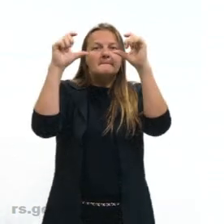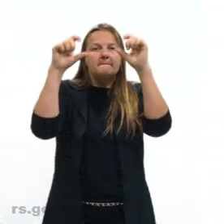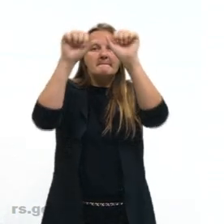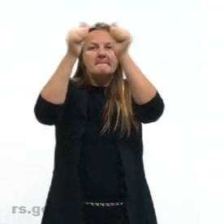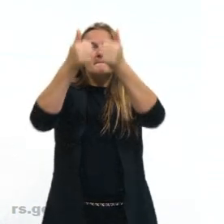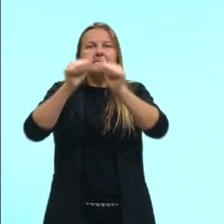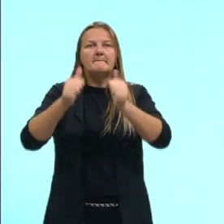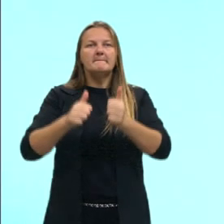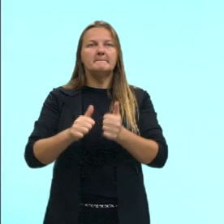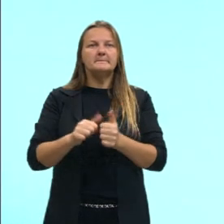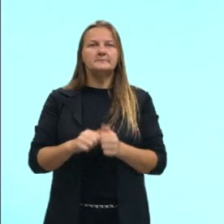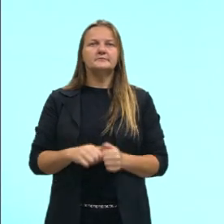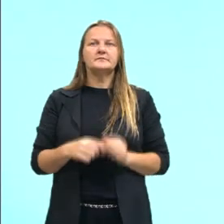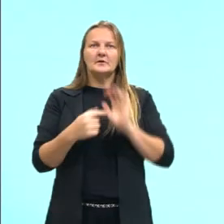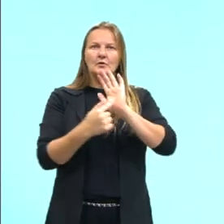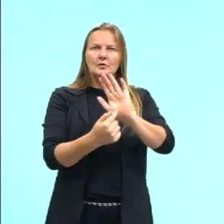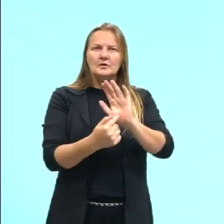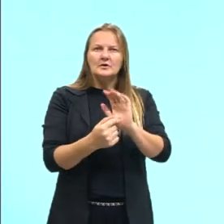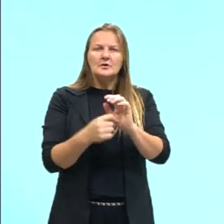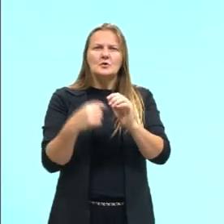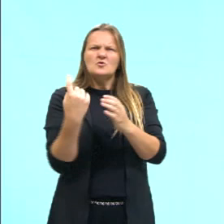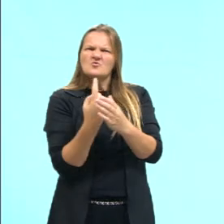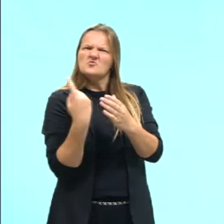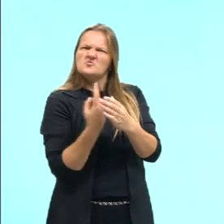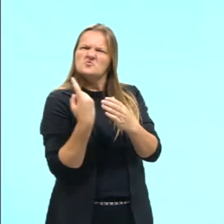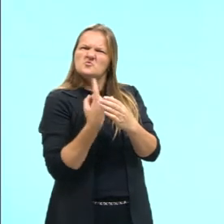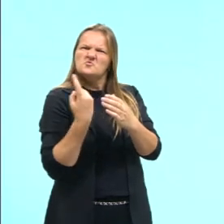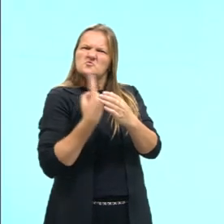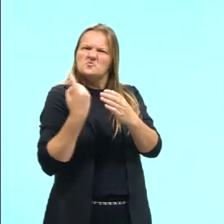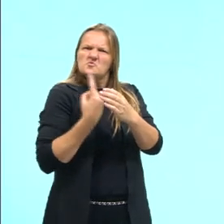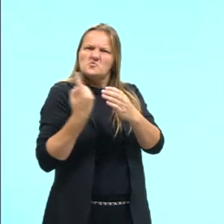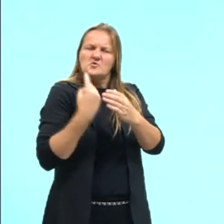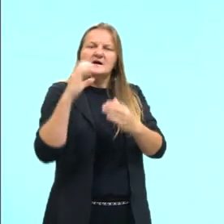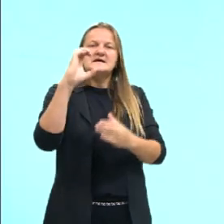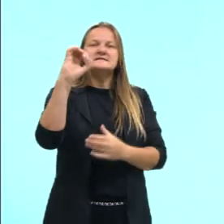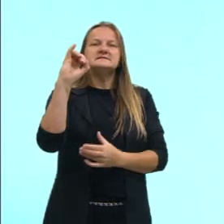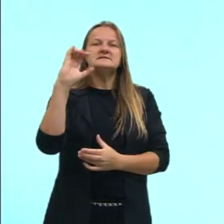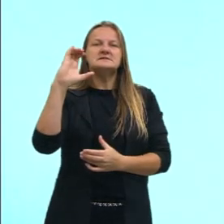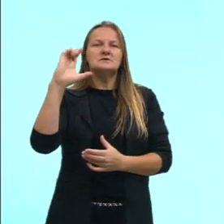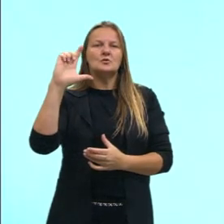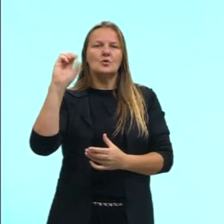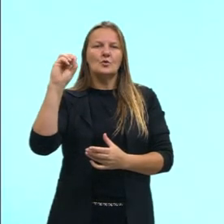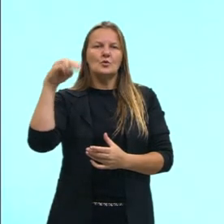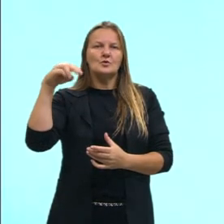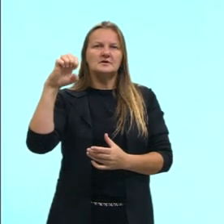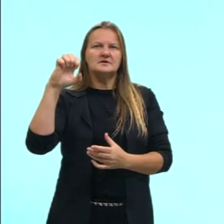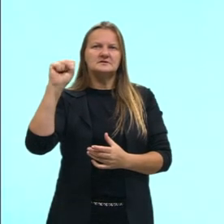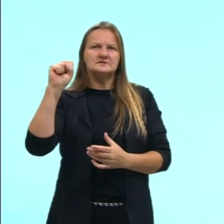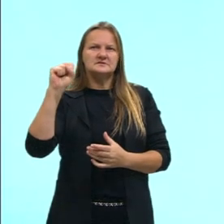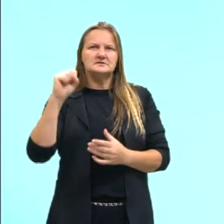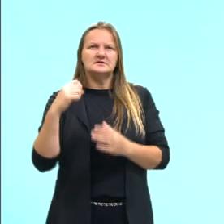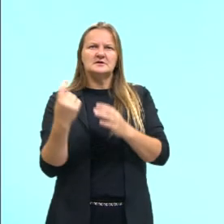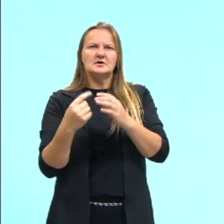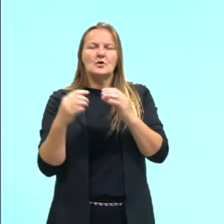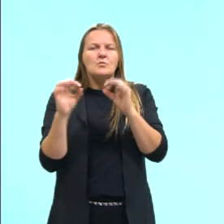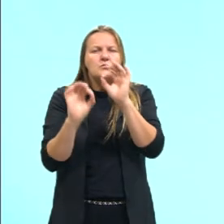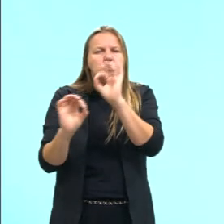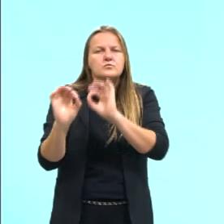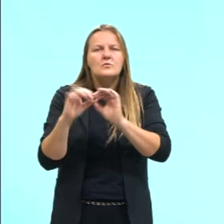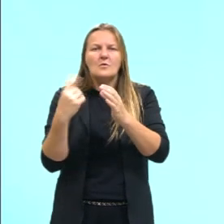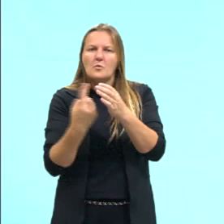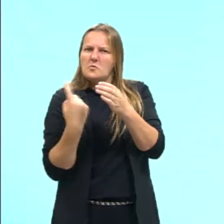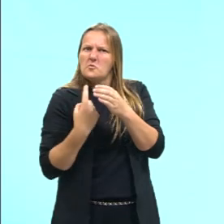justamente a formação aí de ciclones, olha que bonito, né, a formação de ciclones, tá, a gente consegue ver aí bem